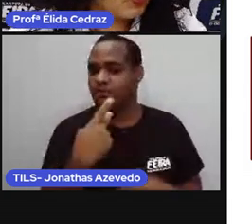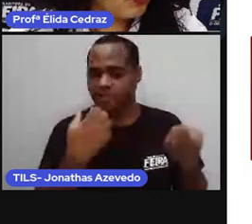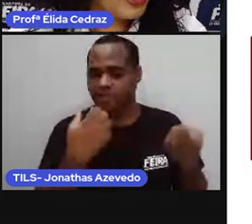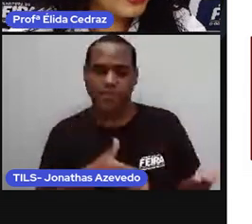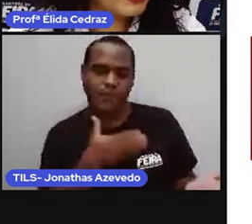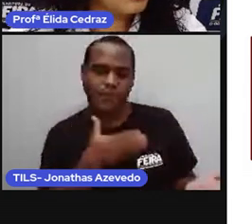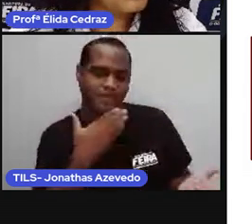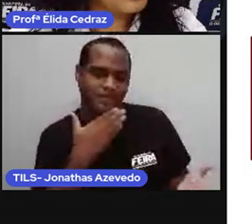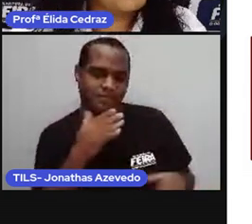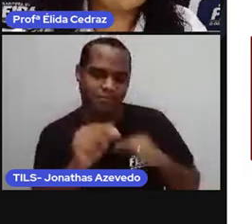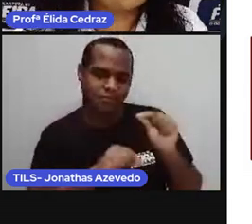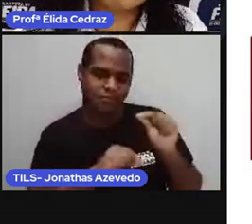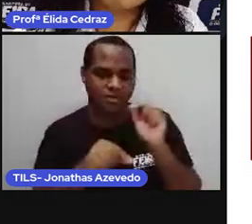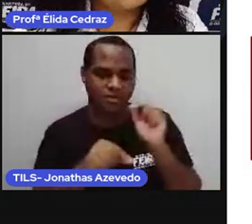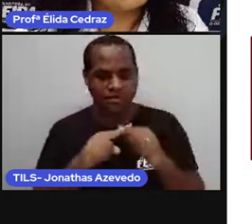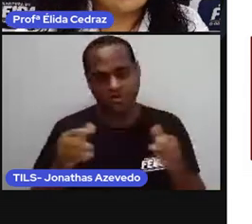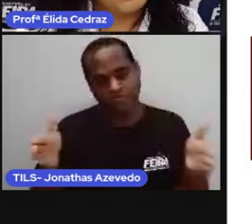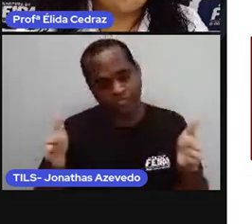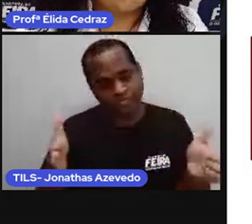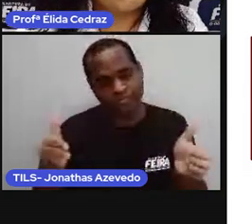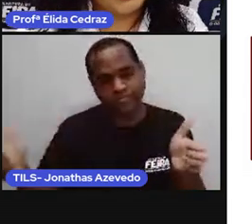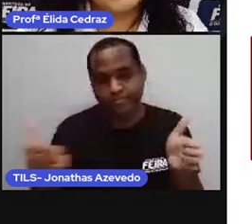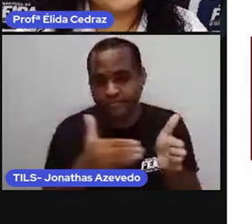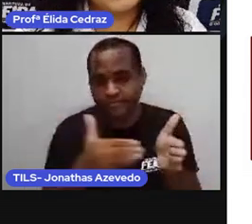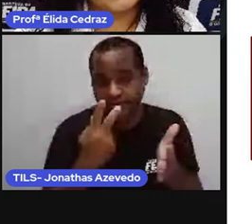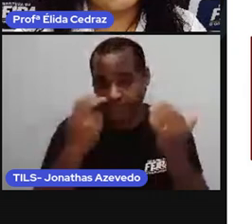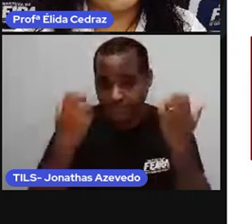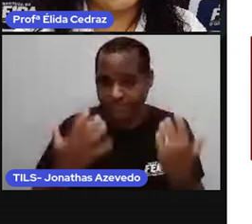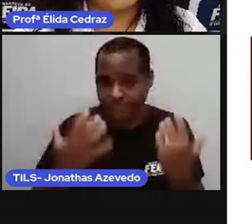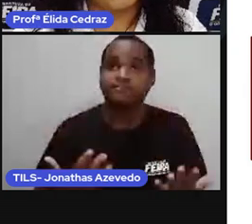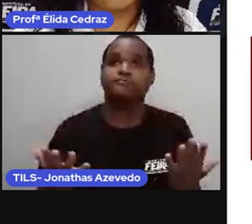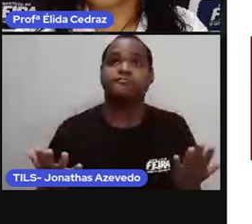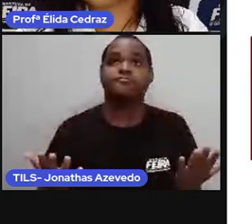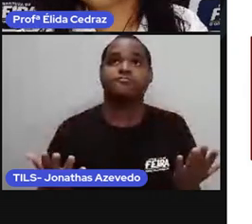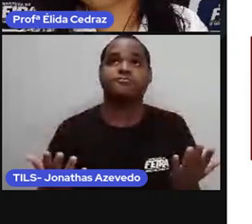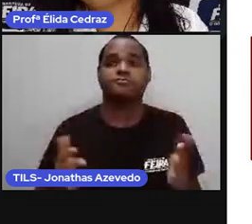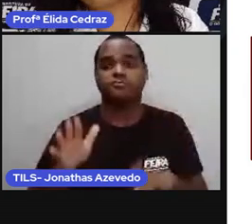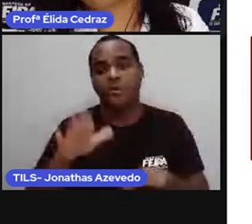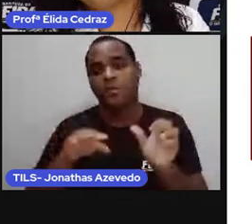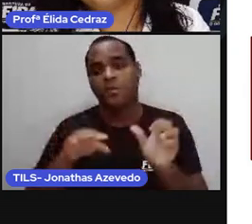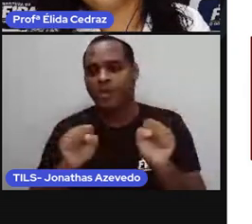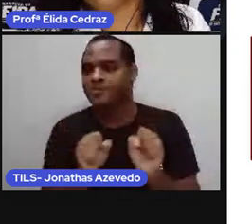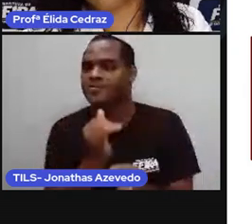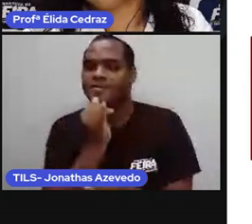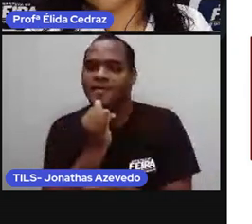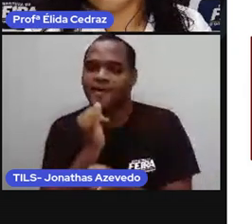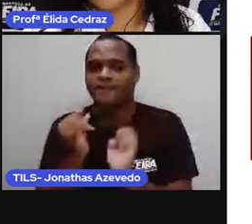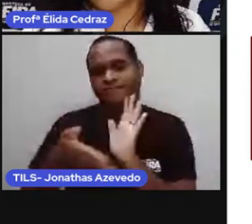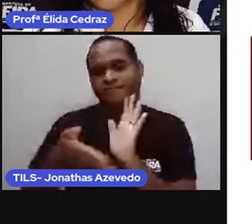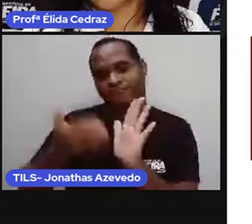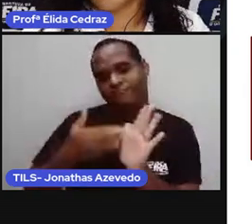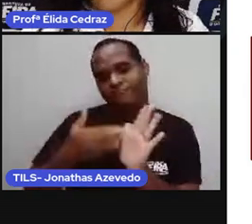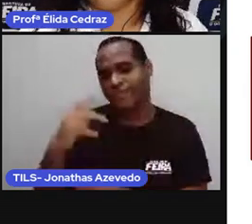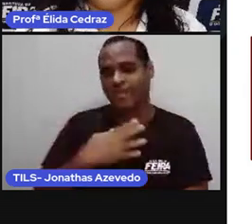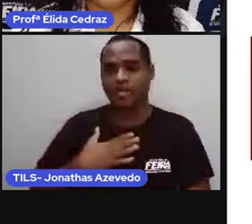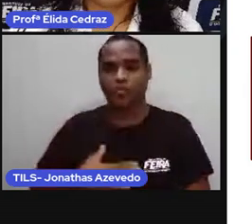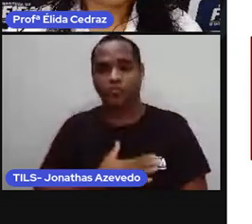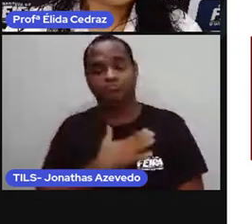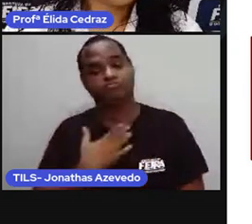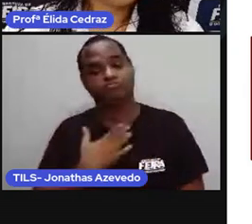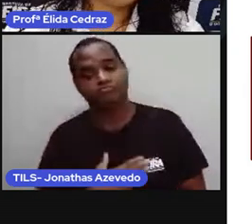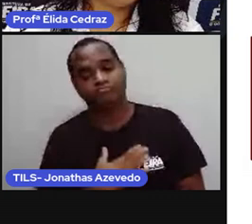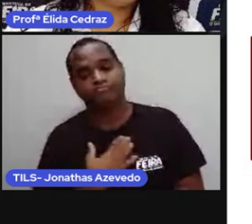uma linha do tempo assim, com os livros que você leu que você mais gostou.